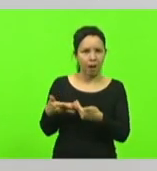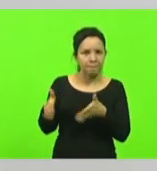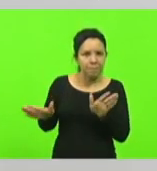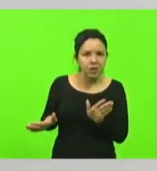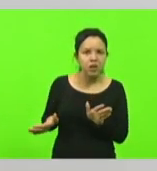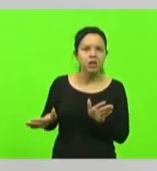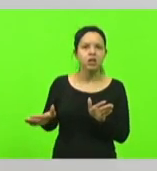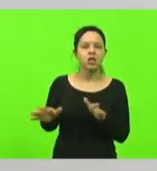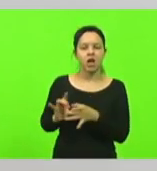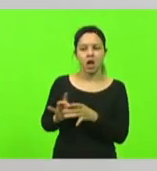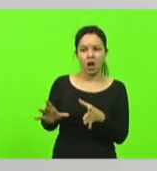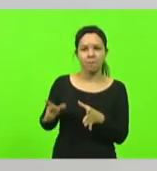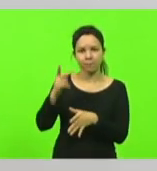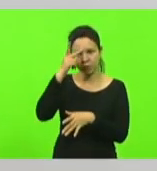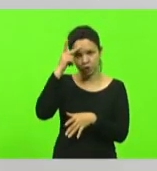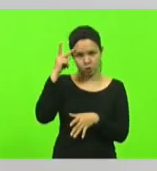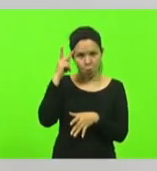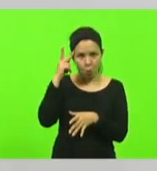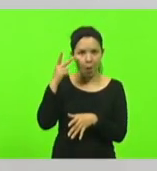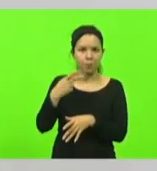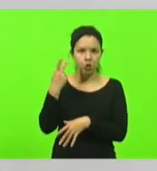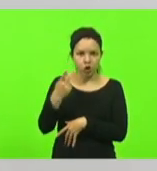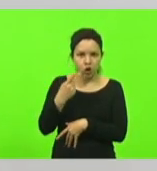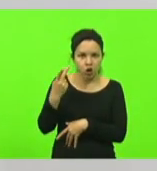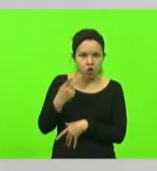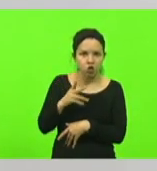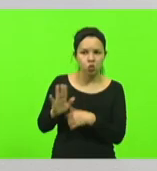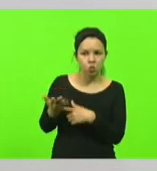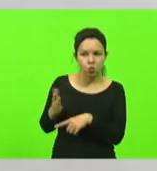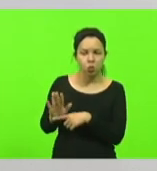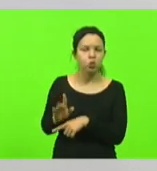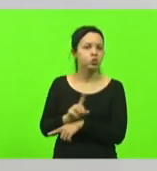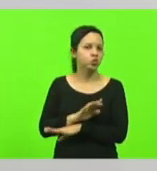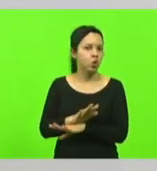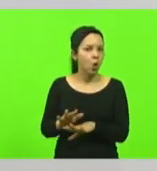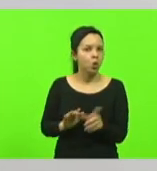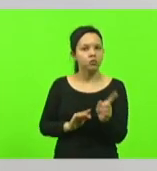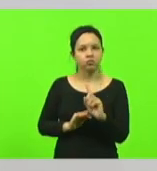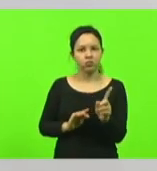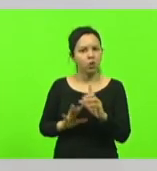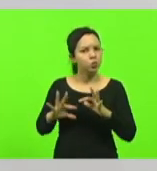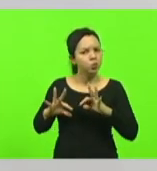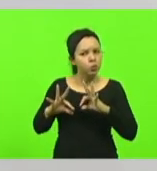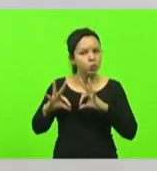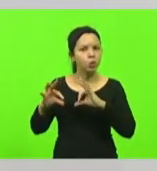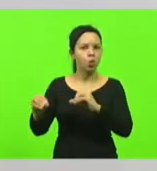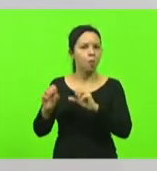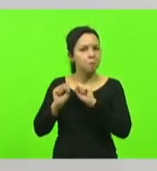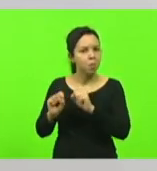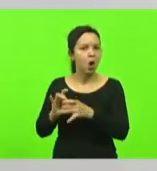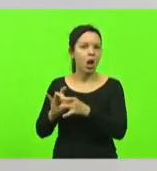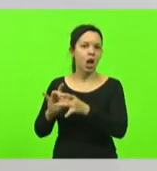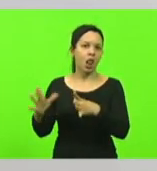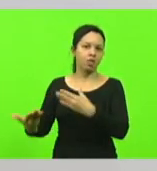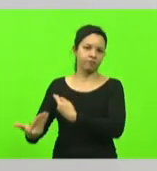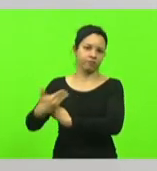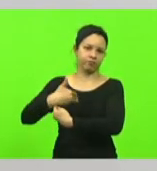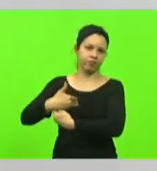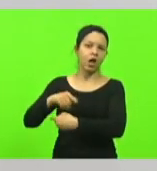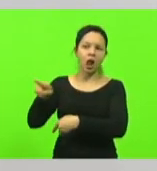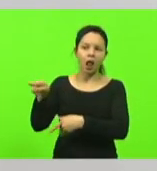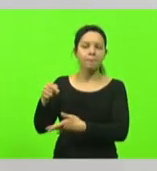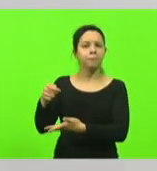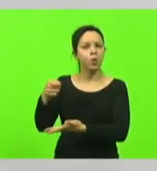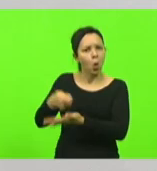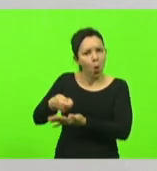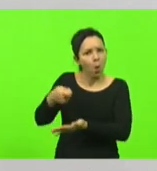entes políticos, nós abrimos a porta para todos do nosso gabinete. E essas pessoas cobram. Cadê a viatura? O